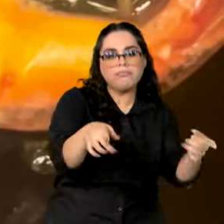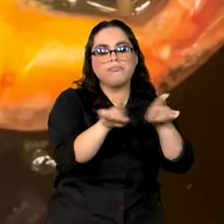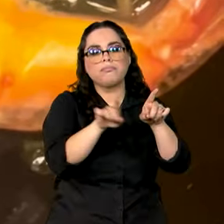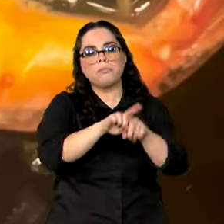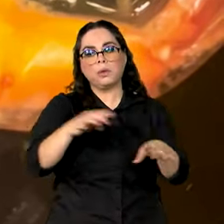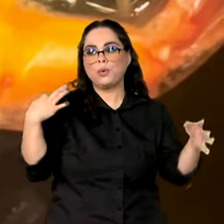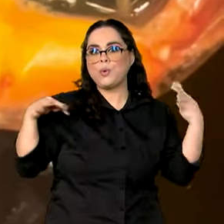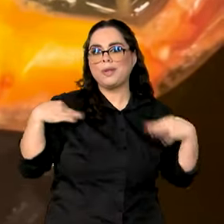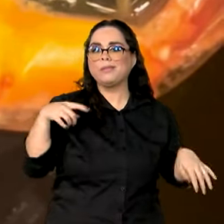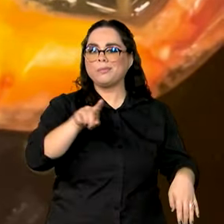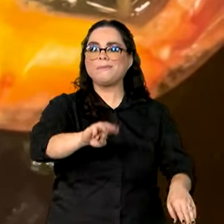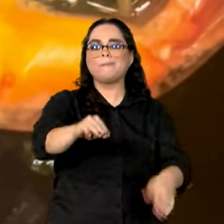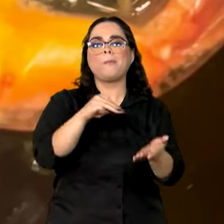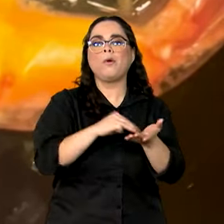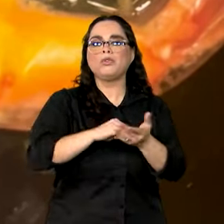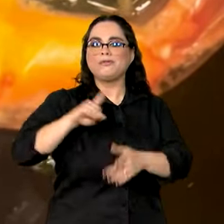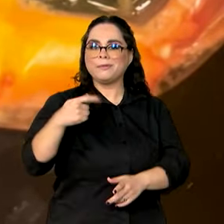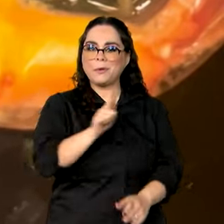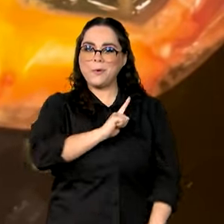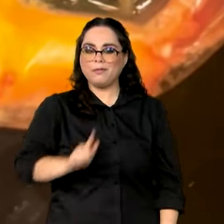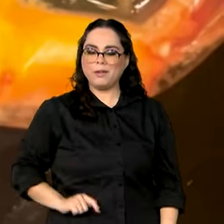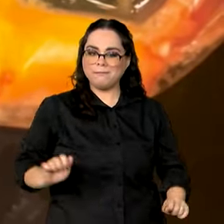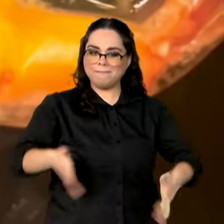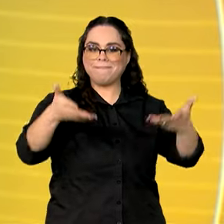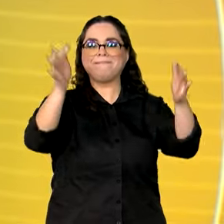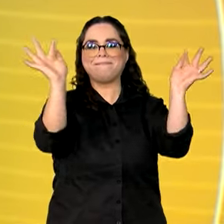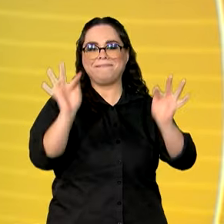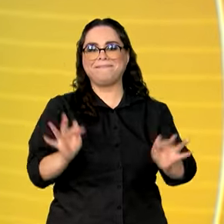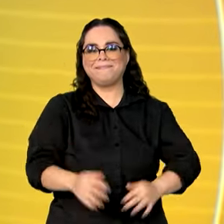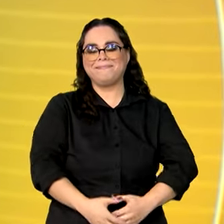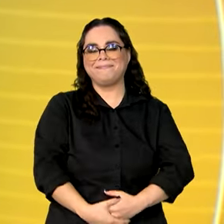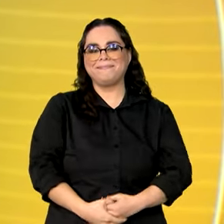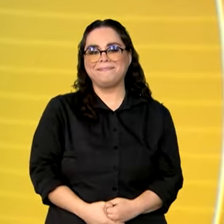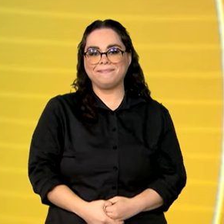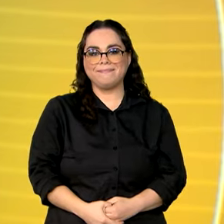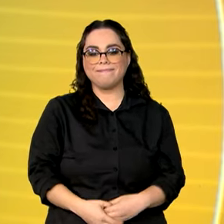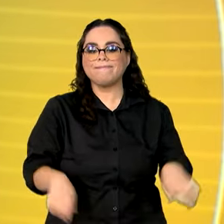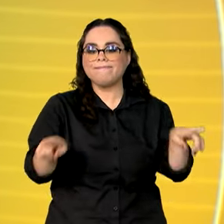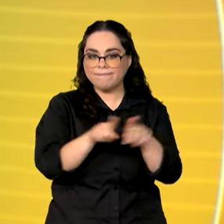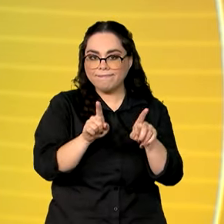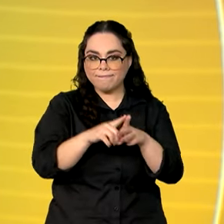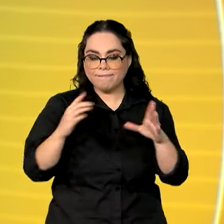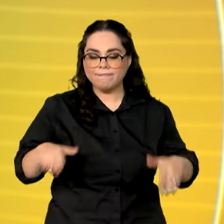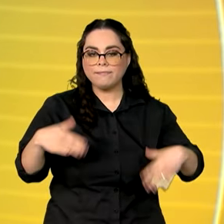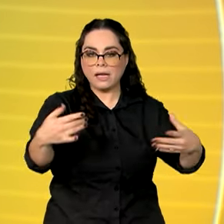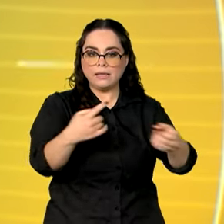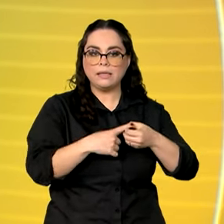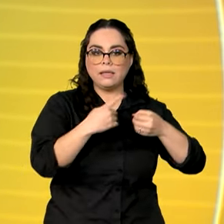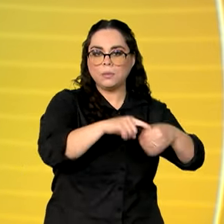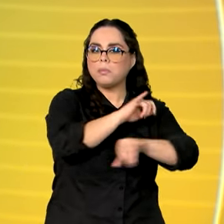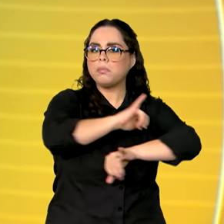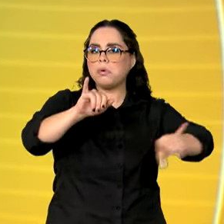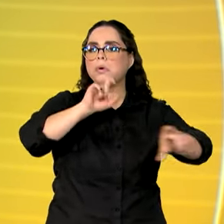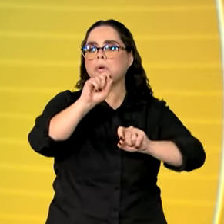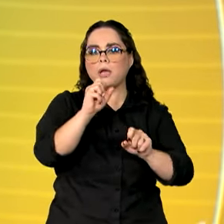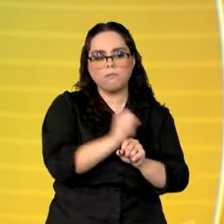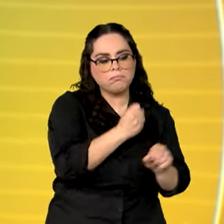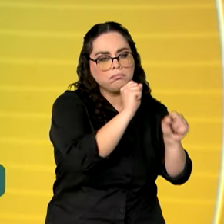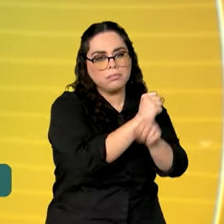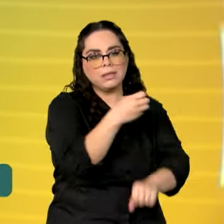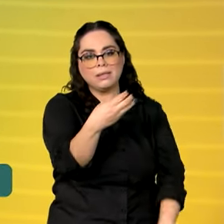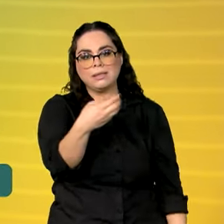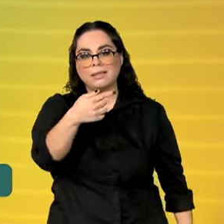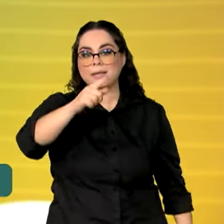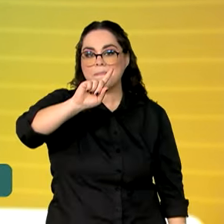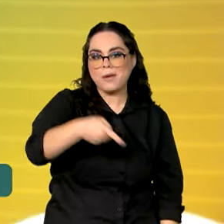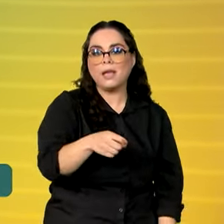Motivo para comemorar, todo o governo está muito feliz. E o Ministério das Cidades anunciou a construção de mais de 37